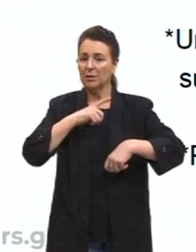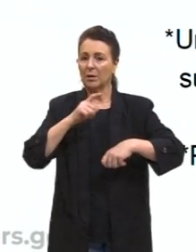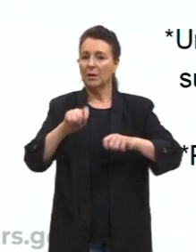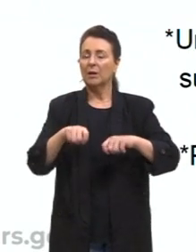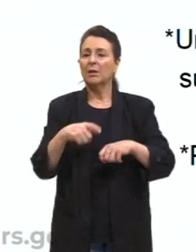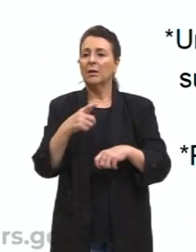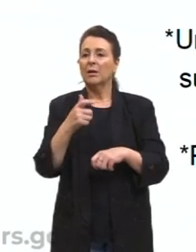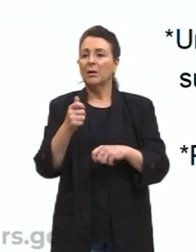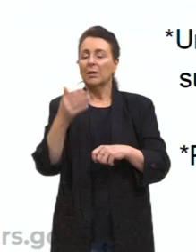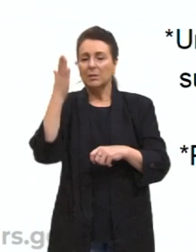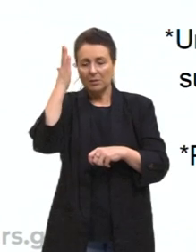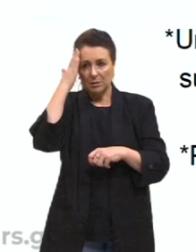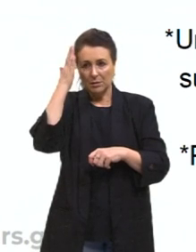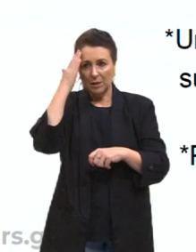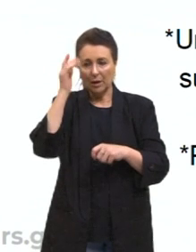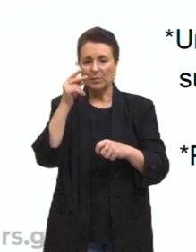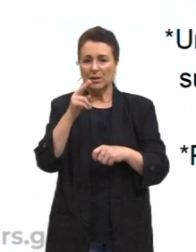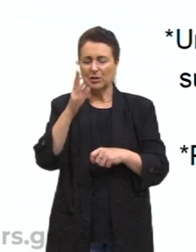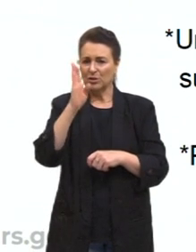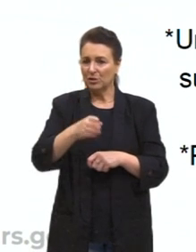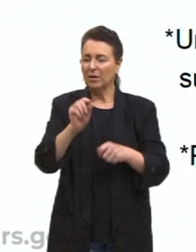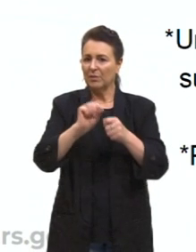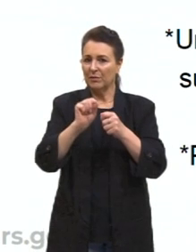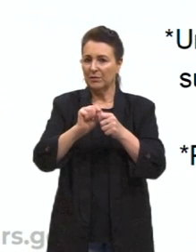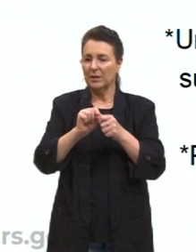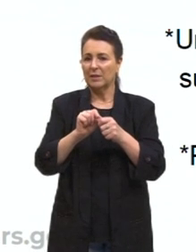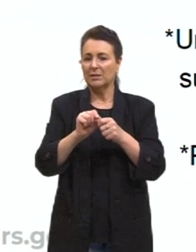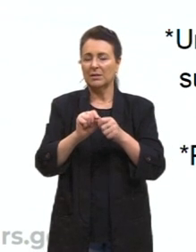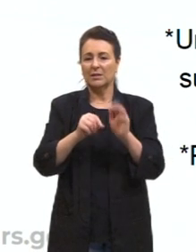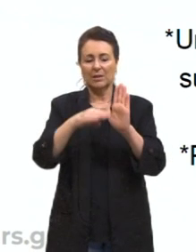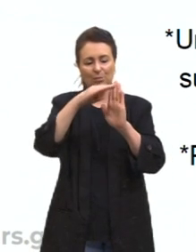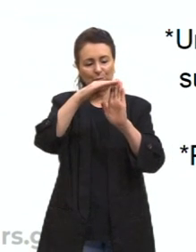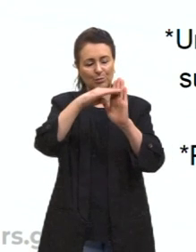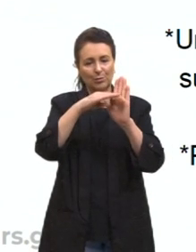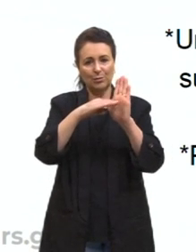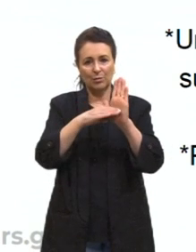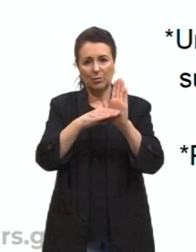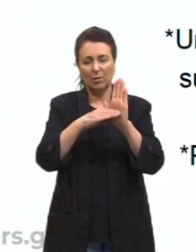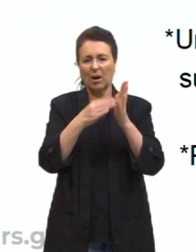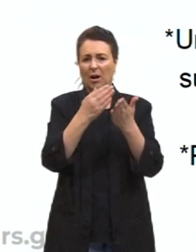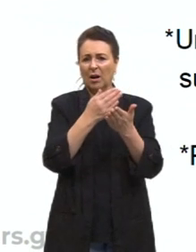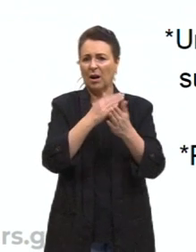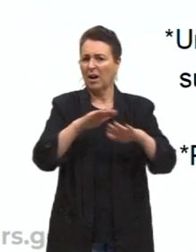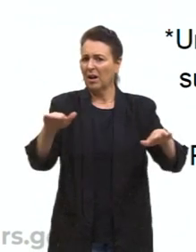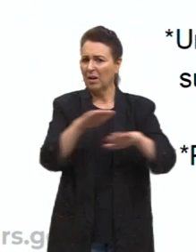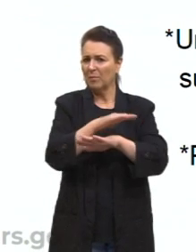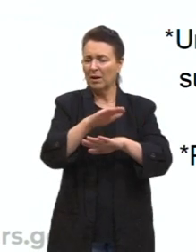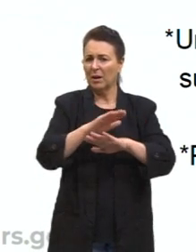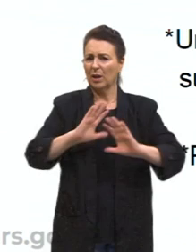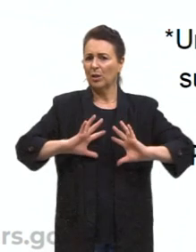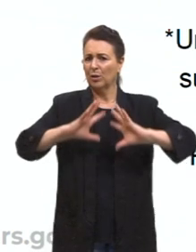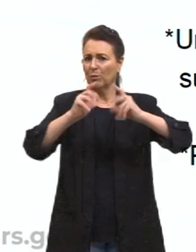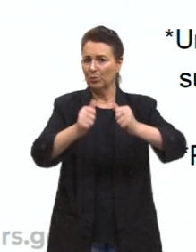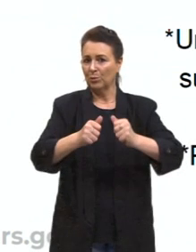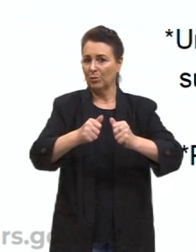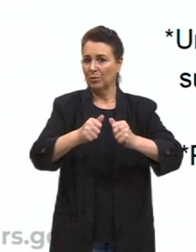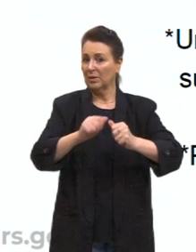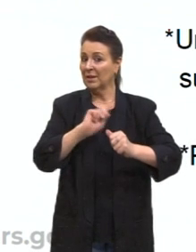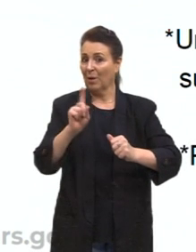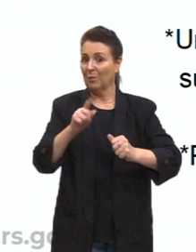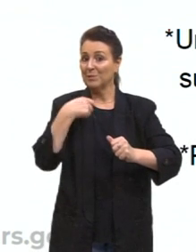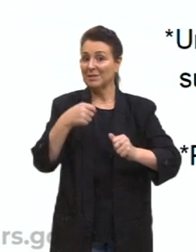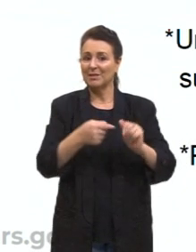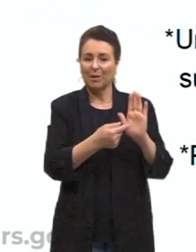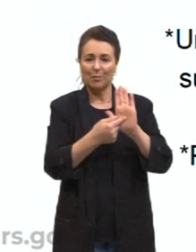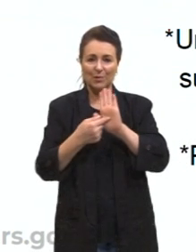também ser tão... Acho que a gente fez aqui, não podemos ser nilistas, né? Destruir tudo, nós precisamos apresentar algumas possibilidades. Então, olha